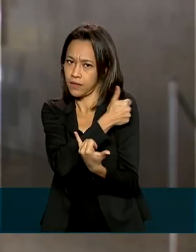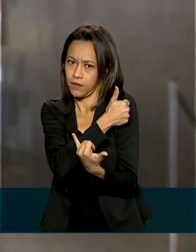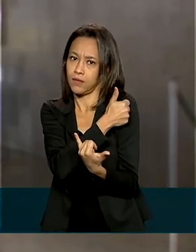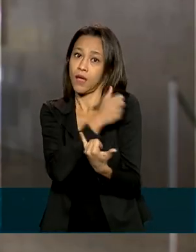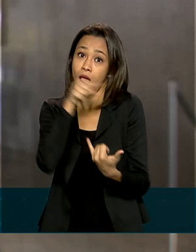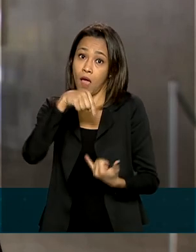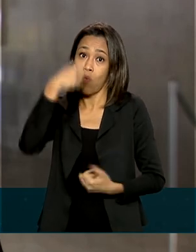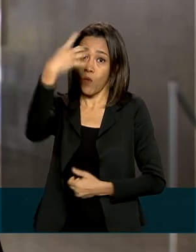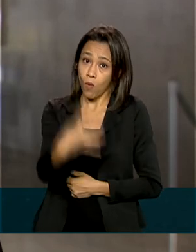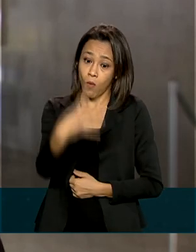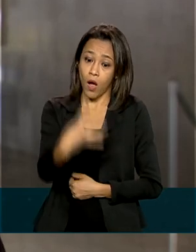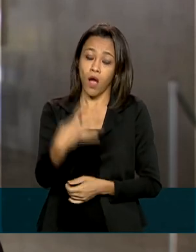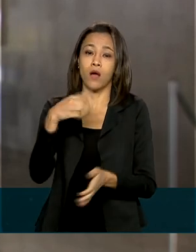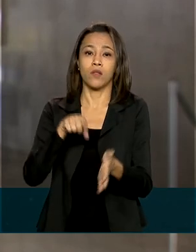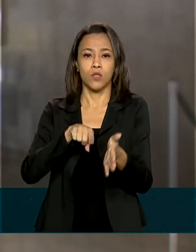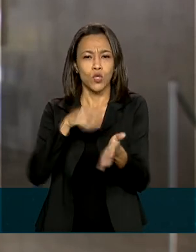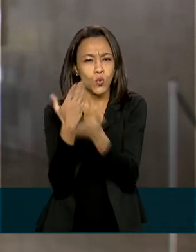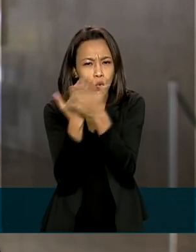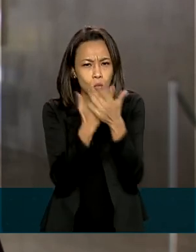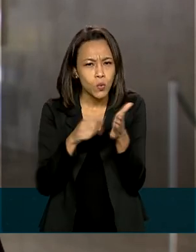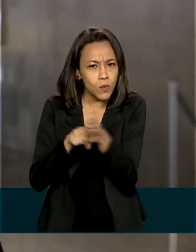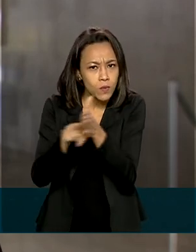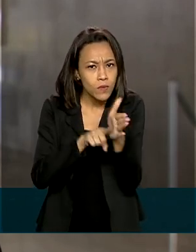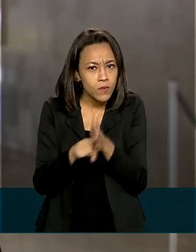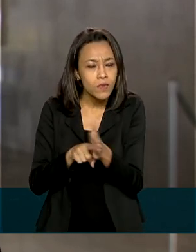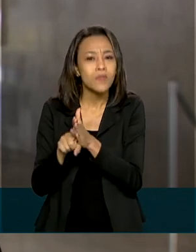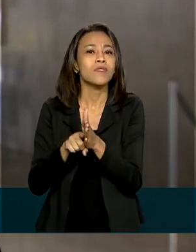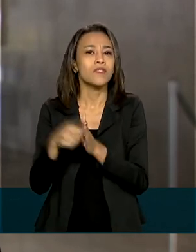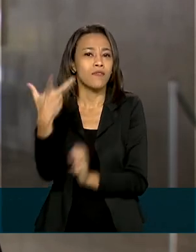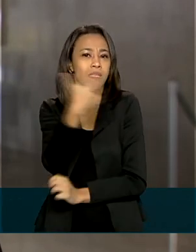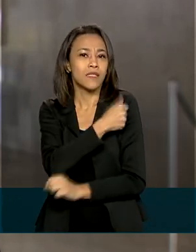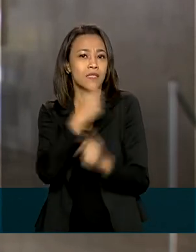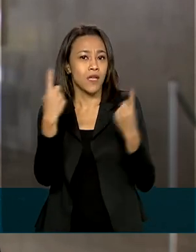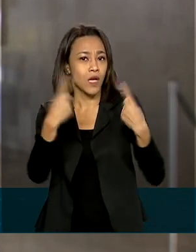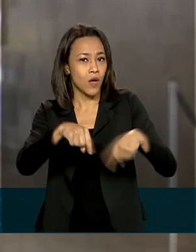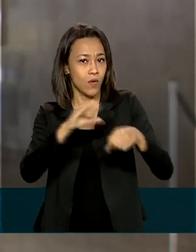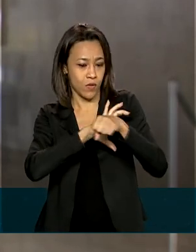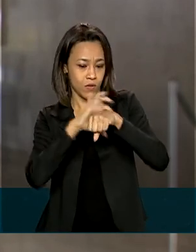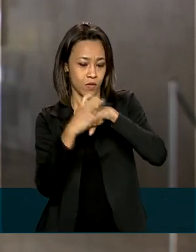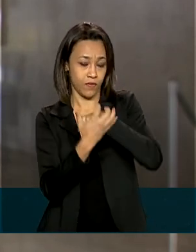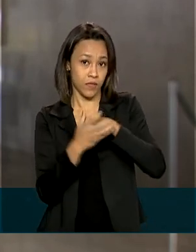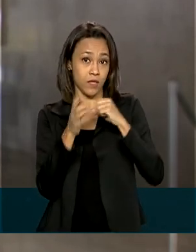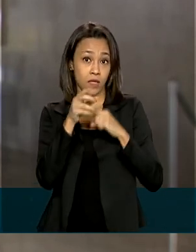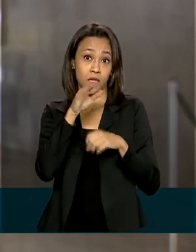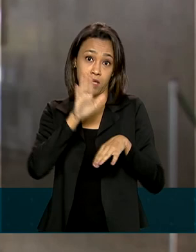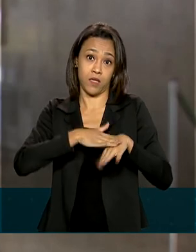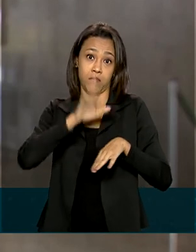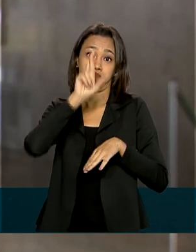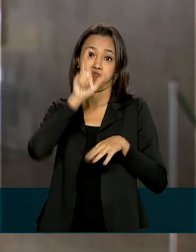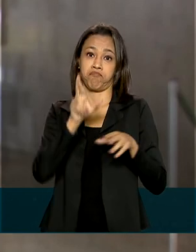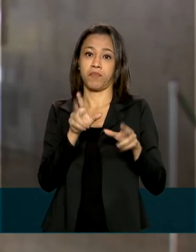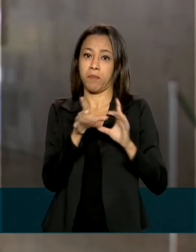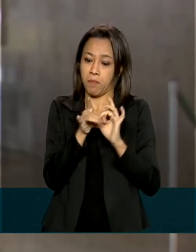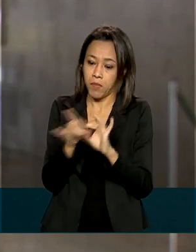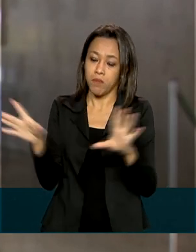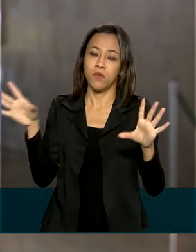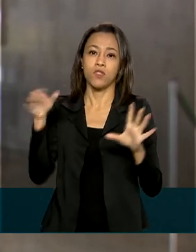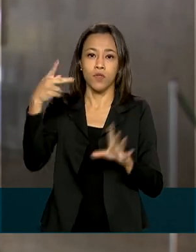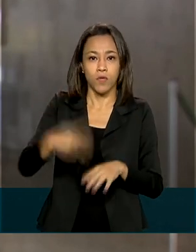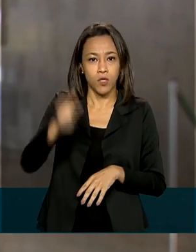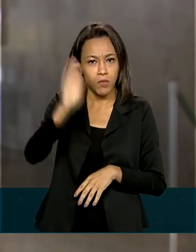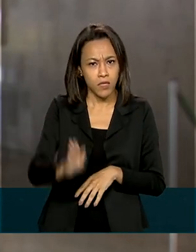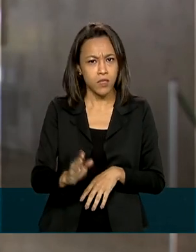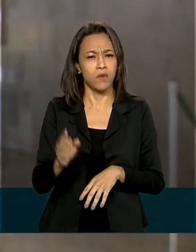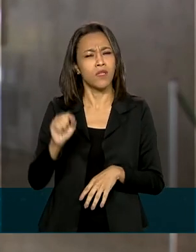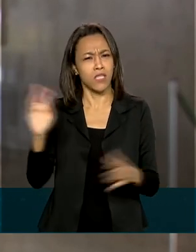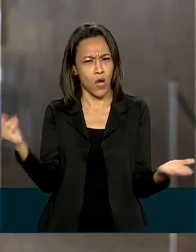quarto estudo de vacina contra o novo coronavírus autorizado pela Anvisa no Brasil. Desde o reconhecimento do estado de calamidade